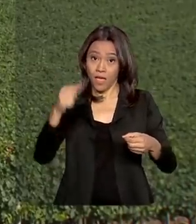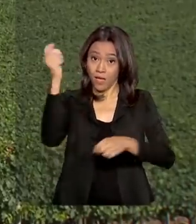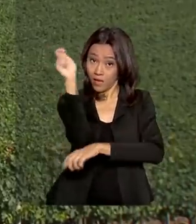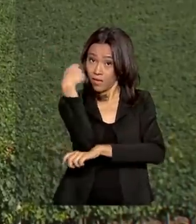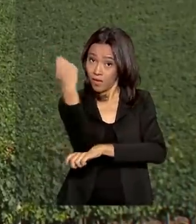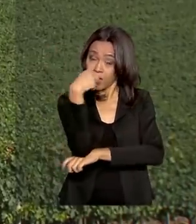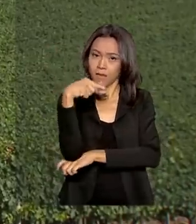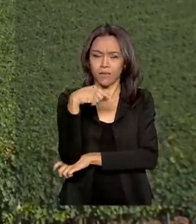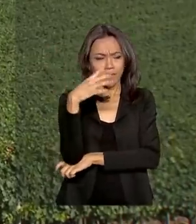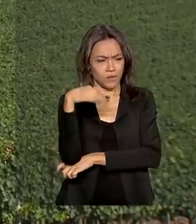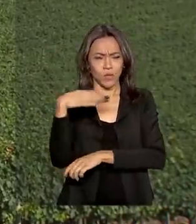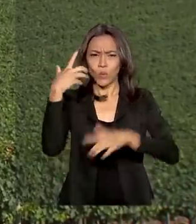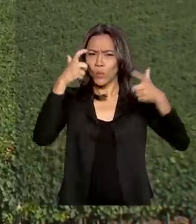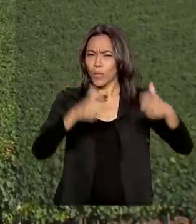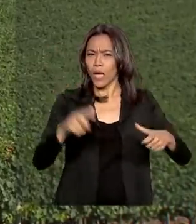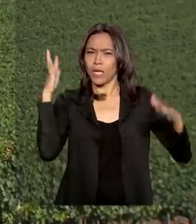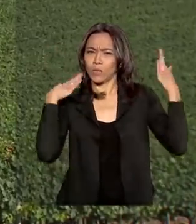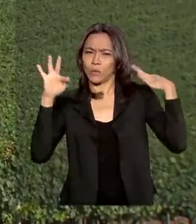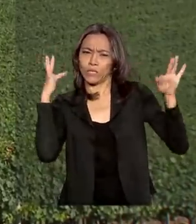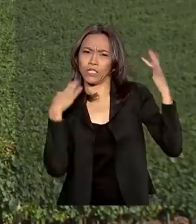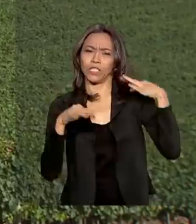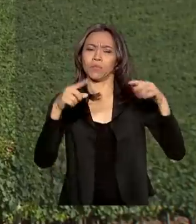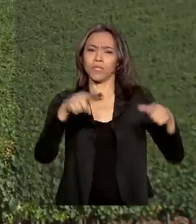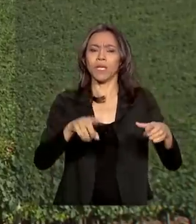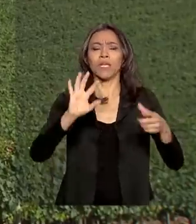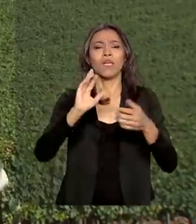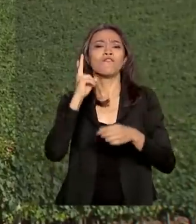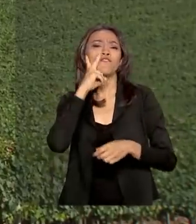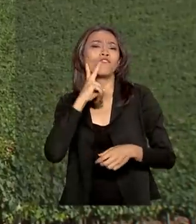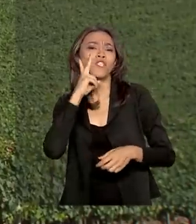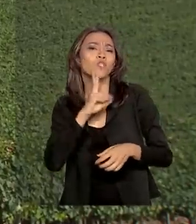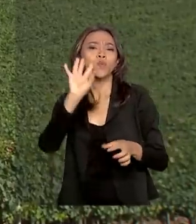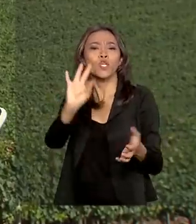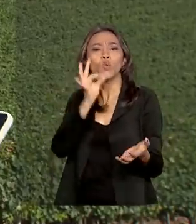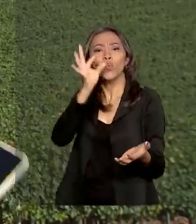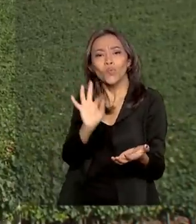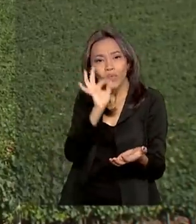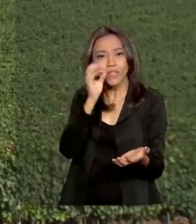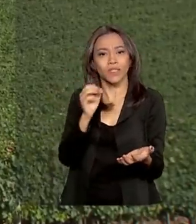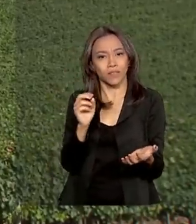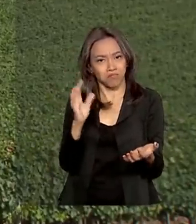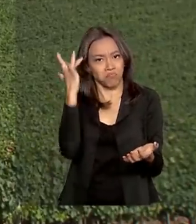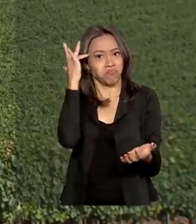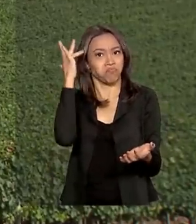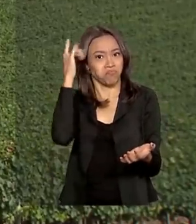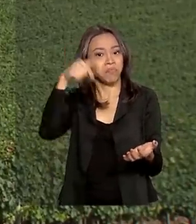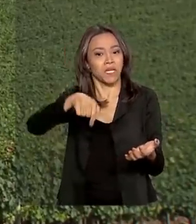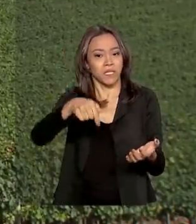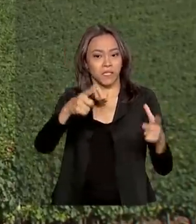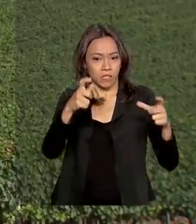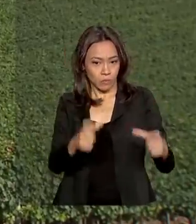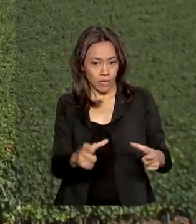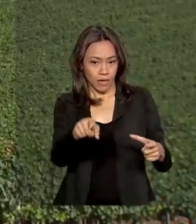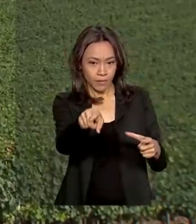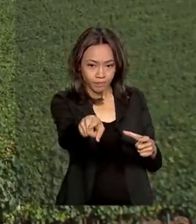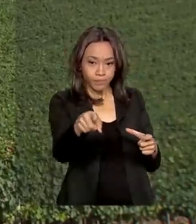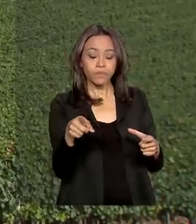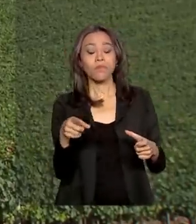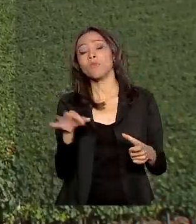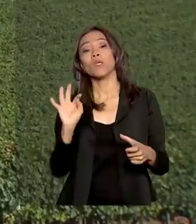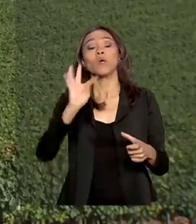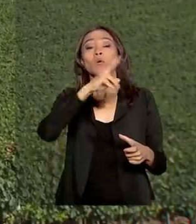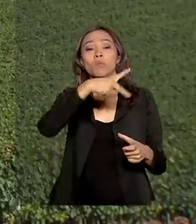do país, com destaque para a produção de uvas e vinho. Aqui neste local, o presidente Jair Bolsonaro vai receber os